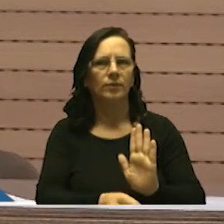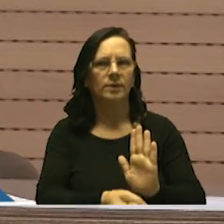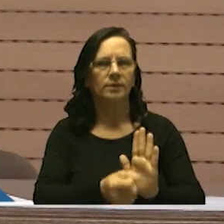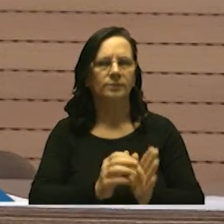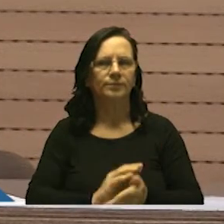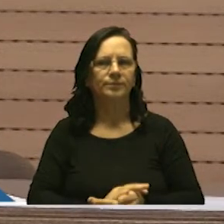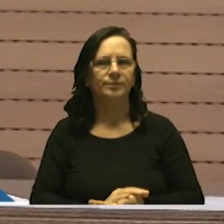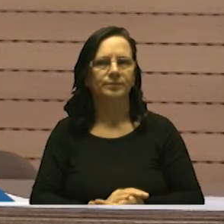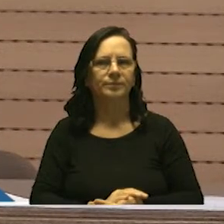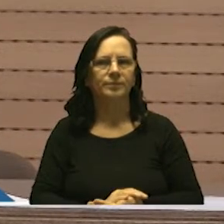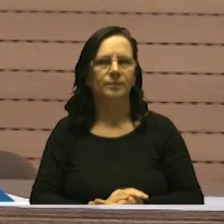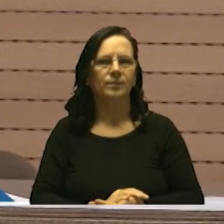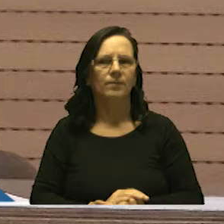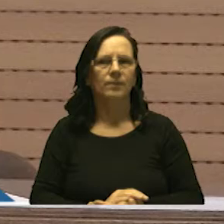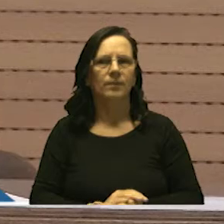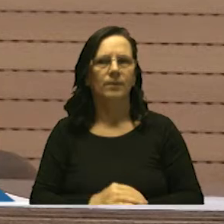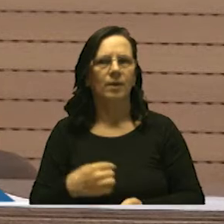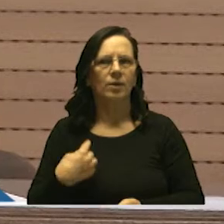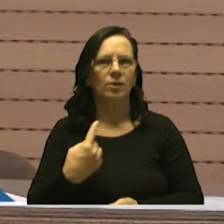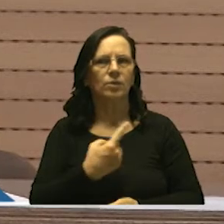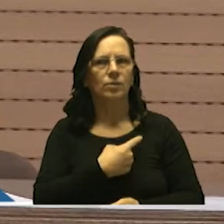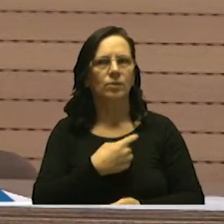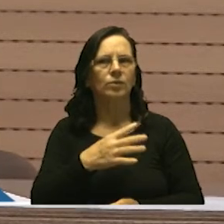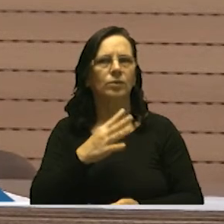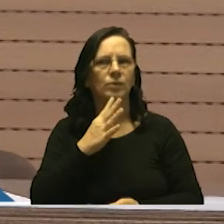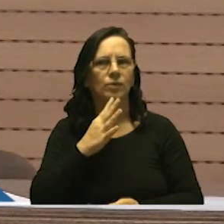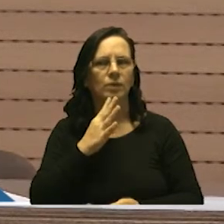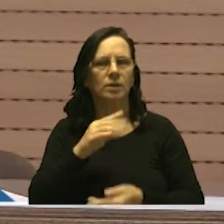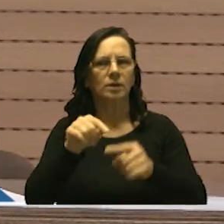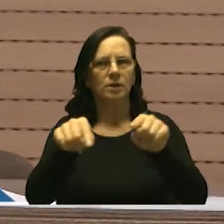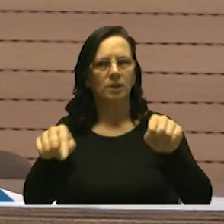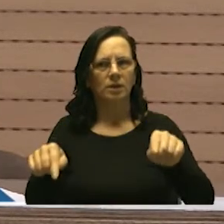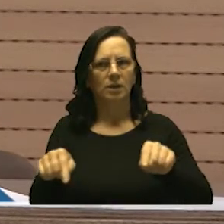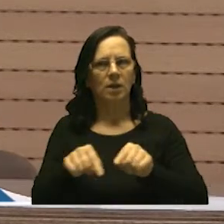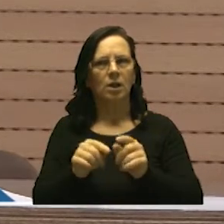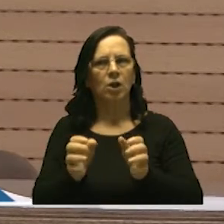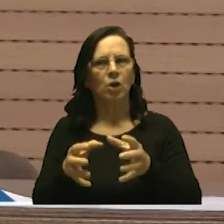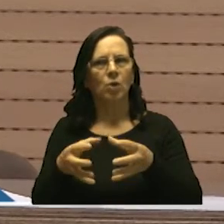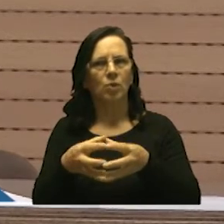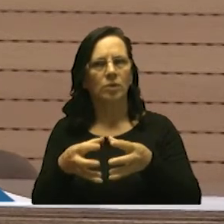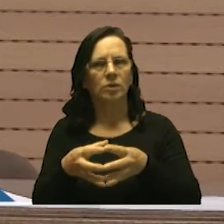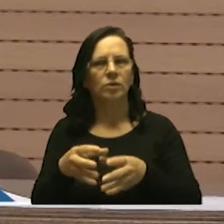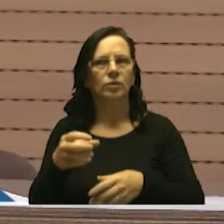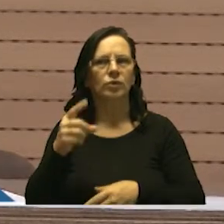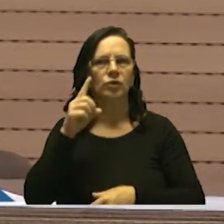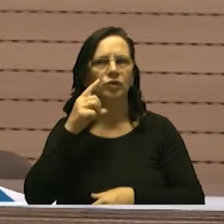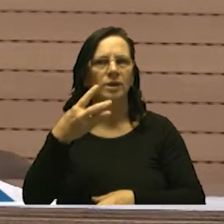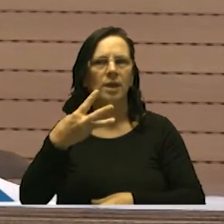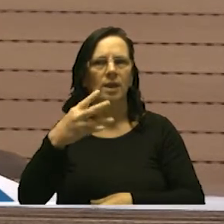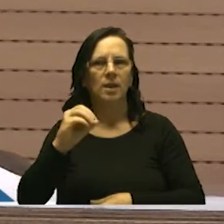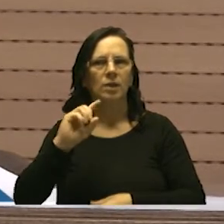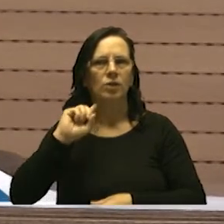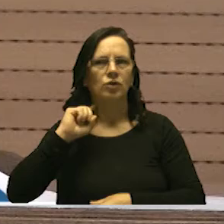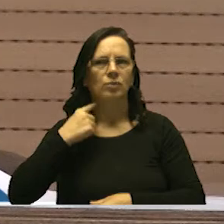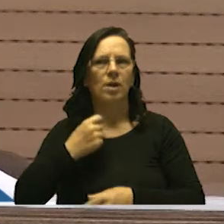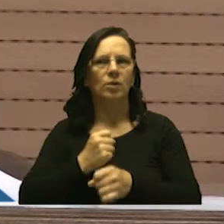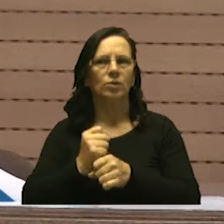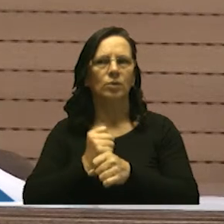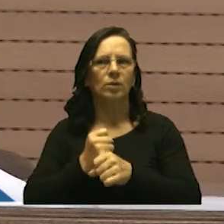aprovação. É este o nosso parecer Sala das Comissões 30 de maio de 2019